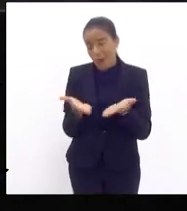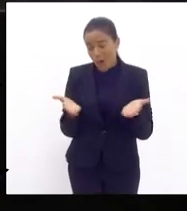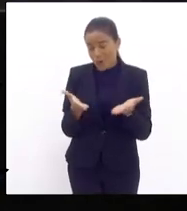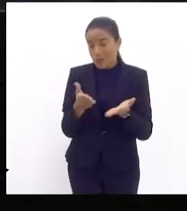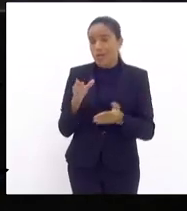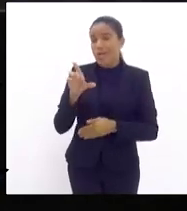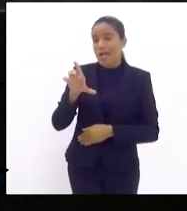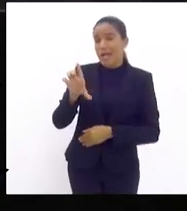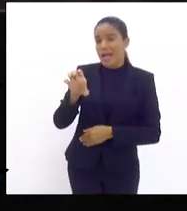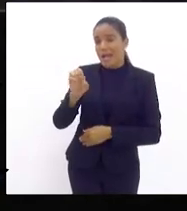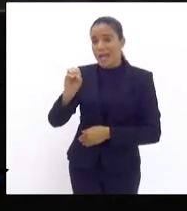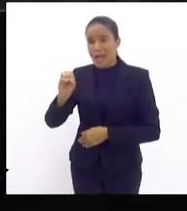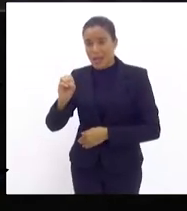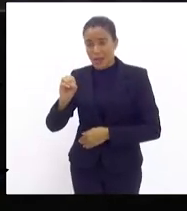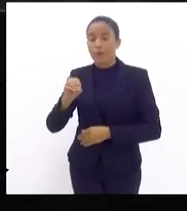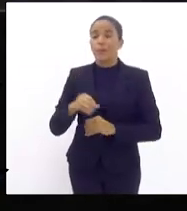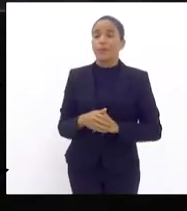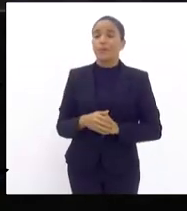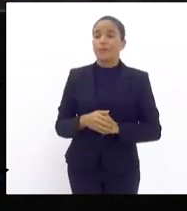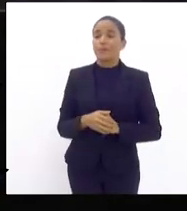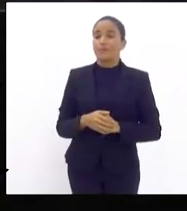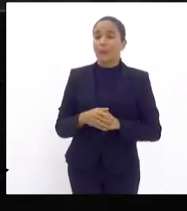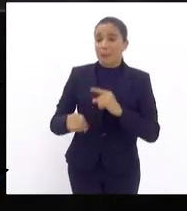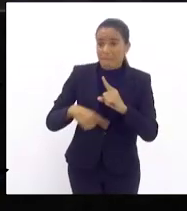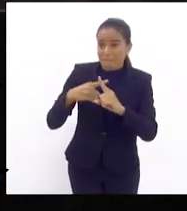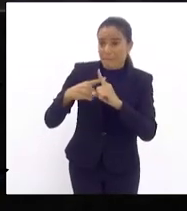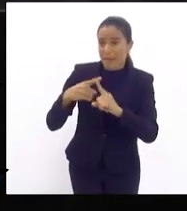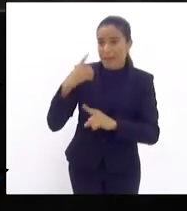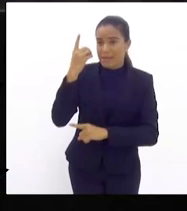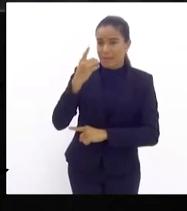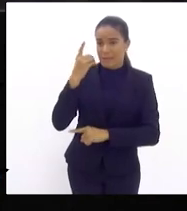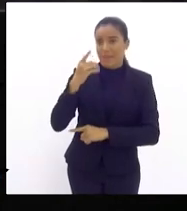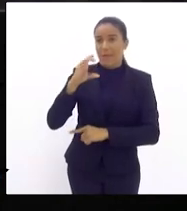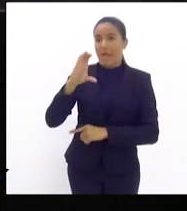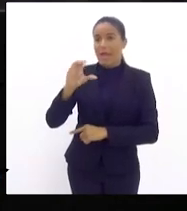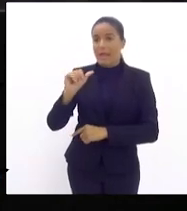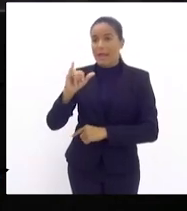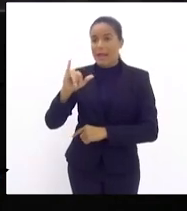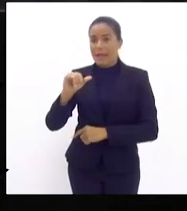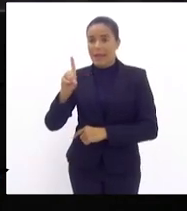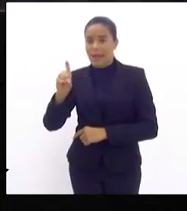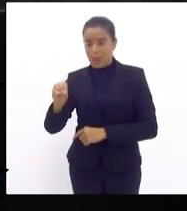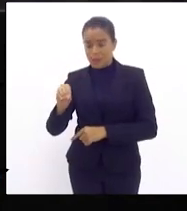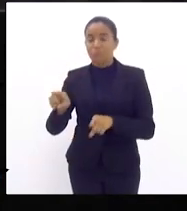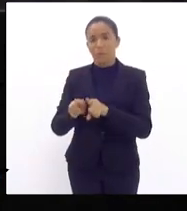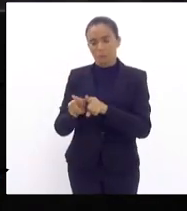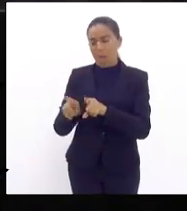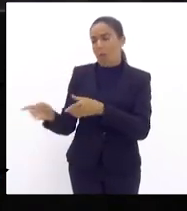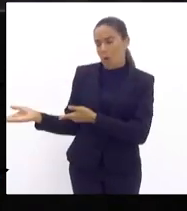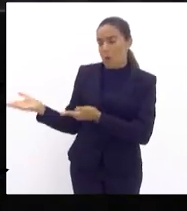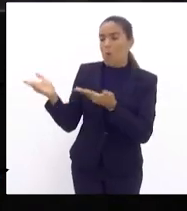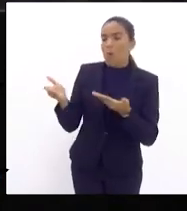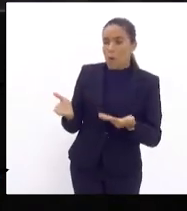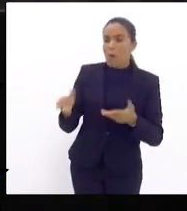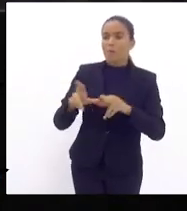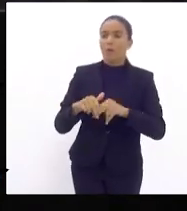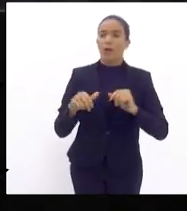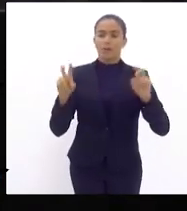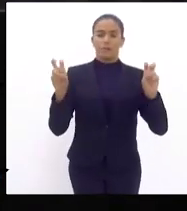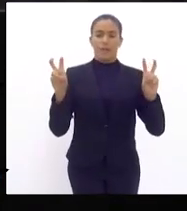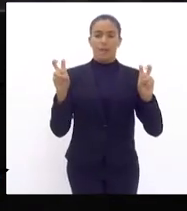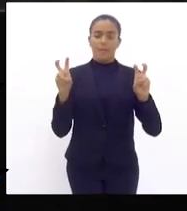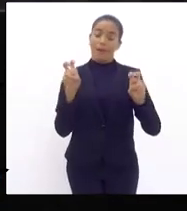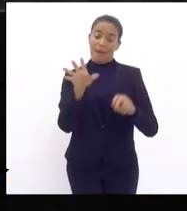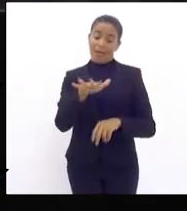e mais o deputado o Caiado chegou depois não faz parte da comissão mas eu o convidei por se tratar do tema da região